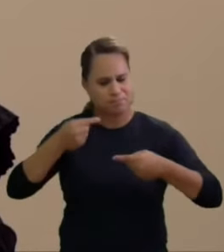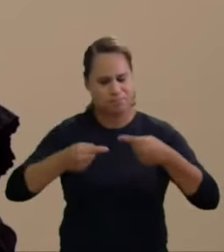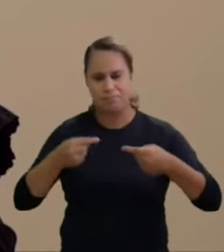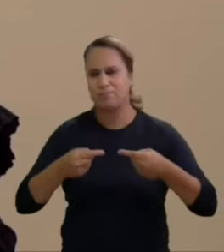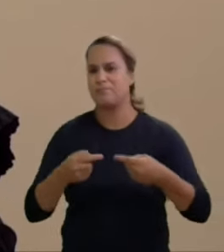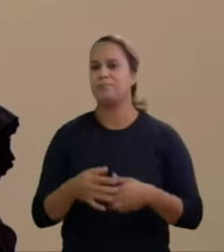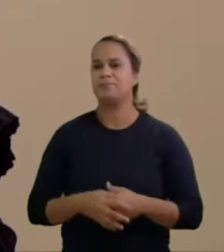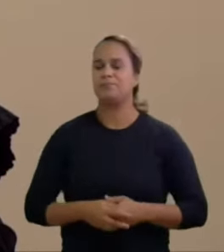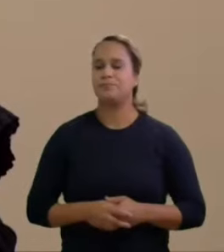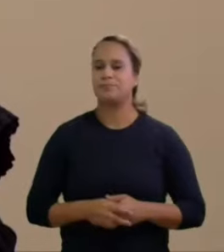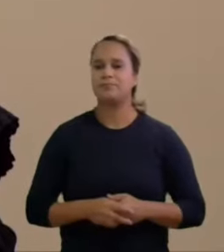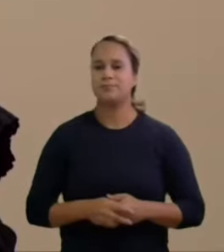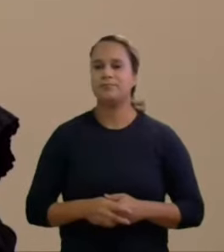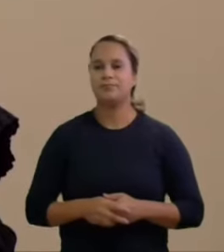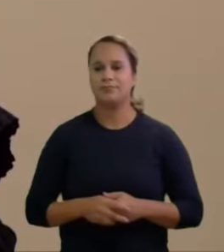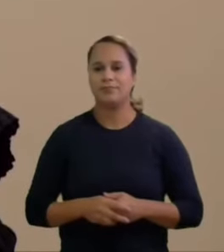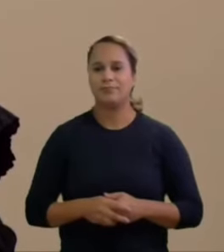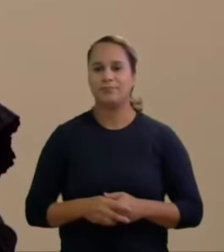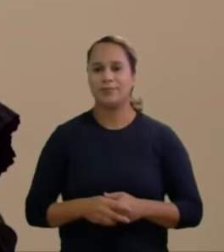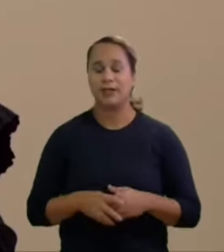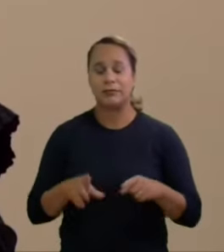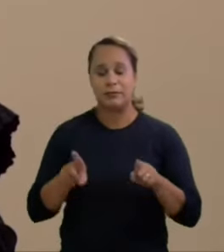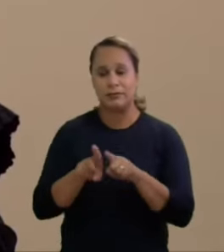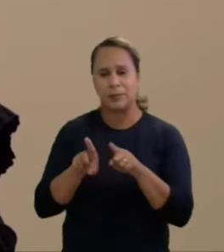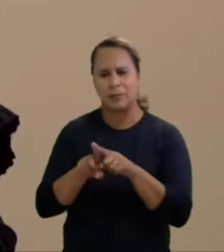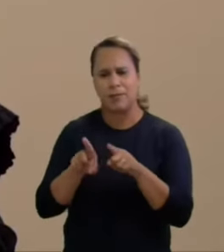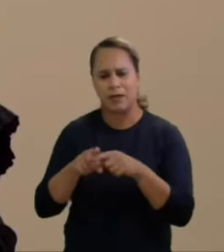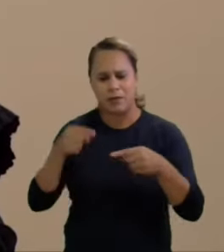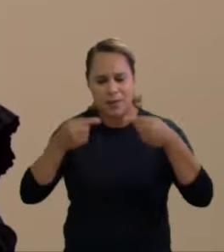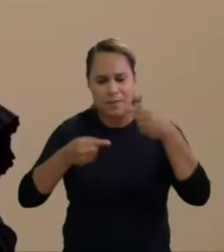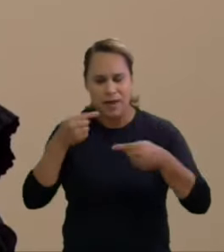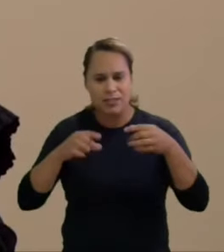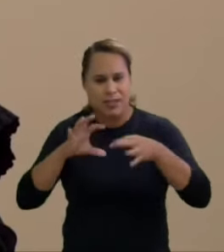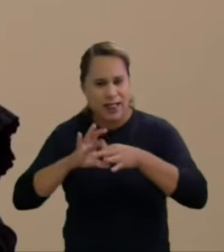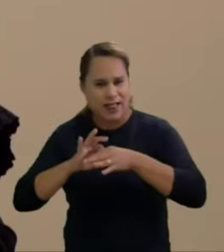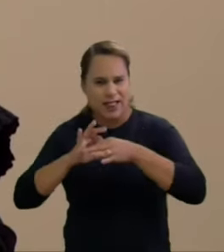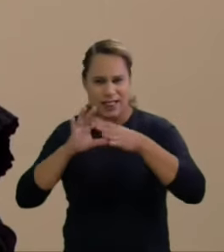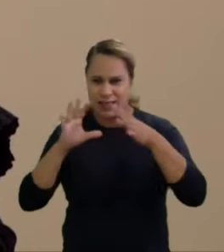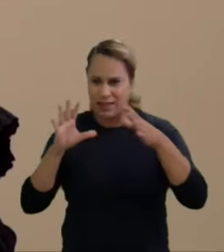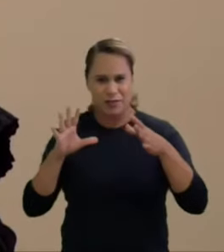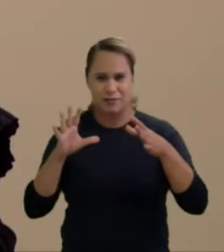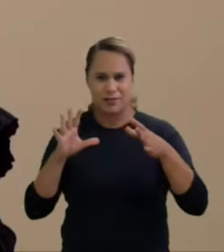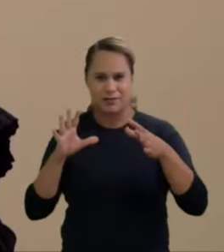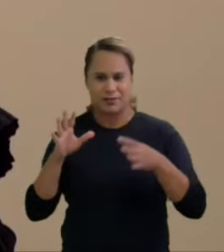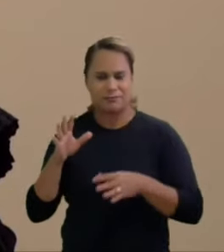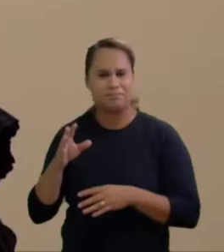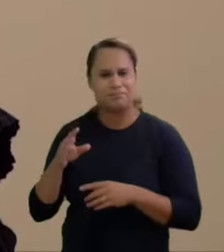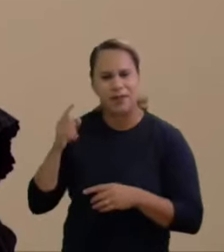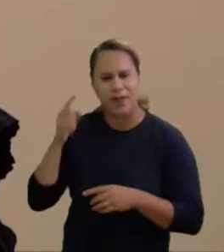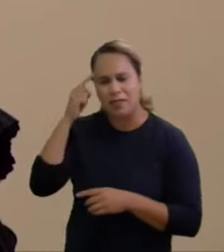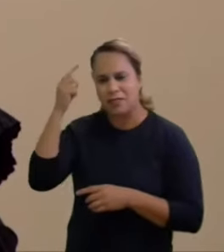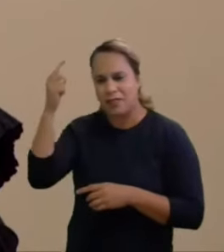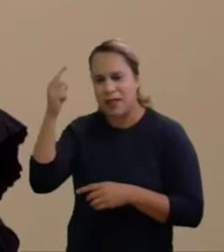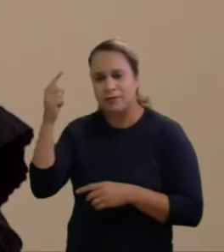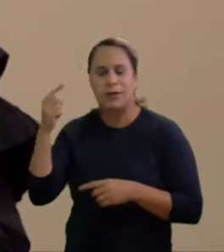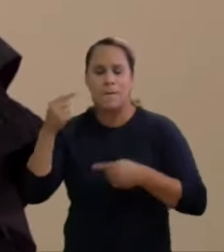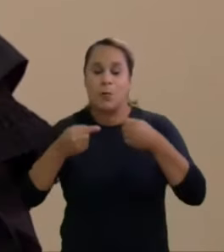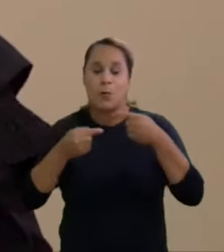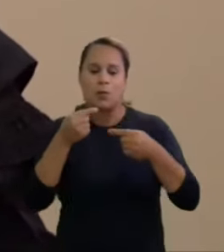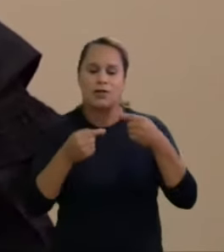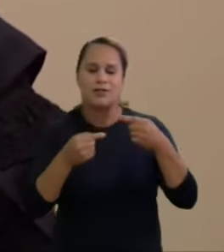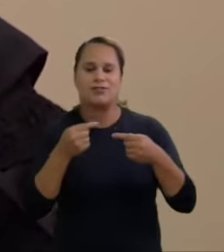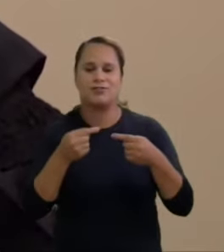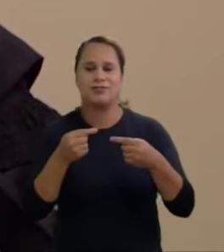debate de ideias livre da violência política. Quando uma mulher expõe suas ideias em ambiente público, ela se torna, estatisticamente,